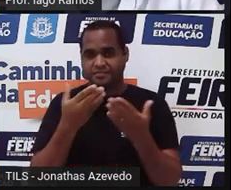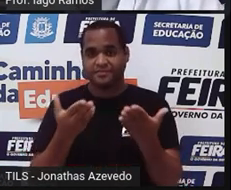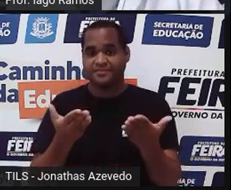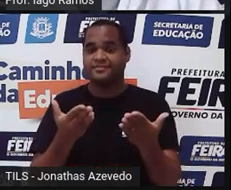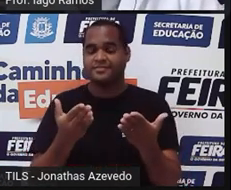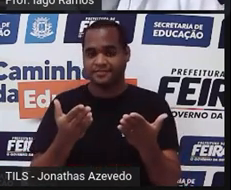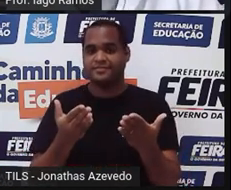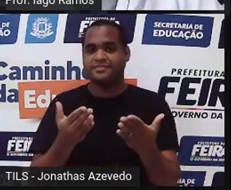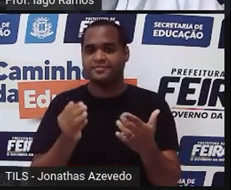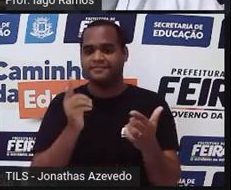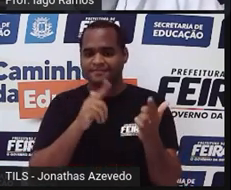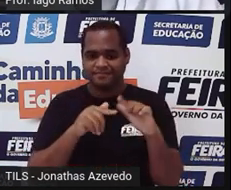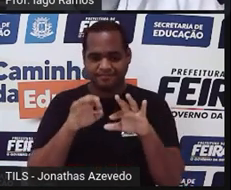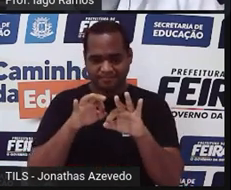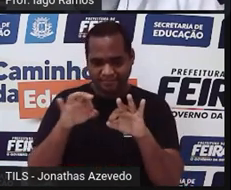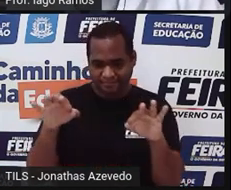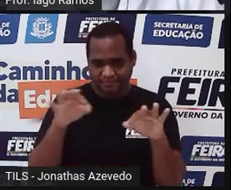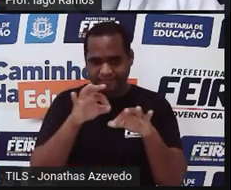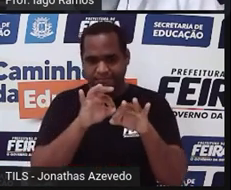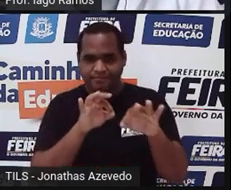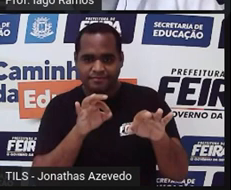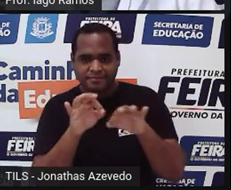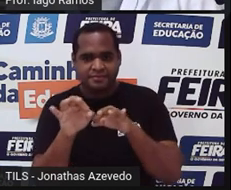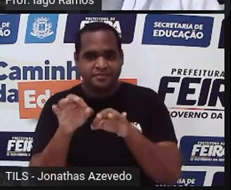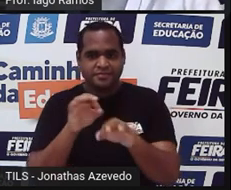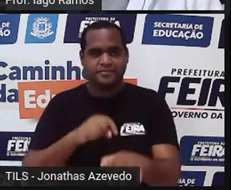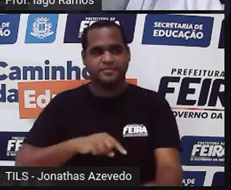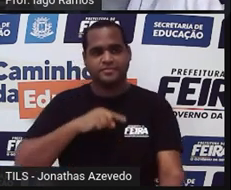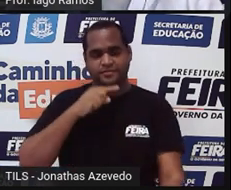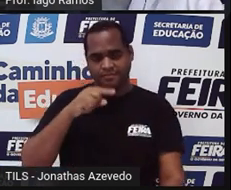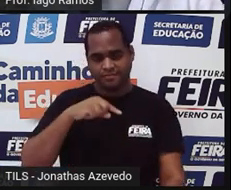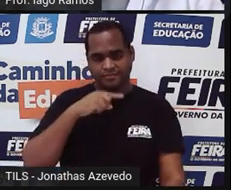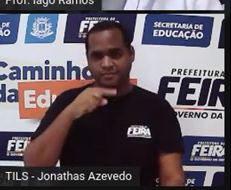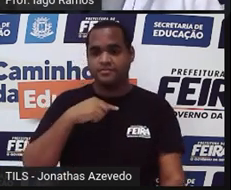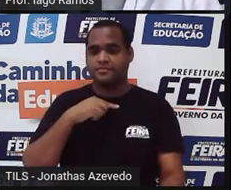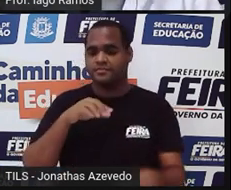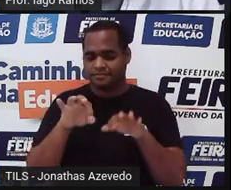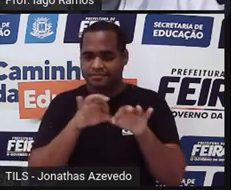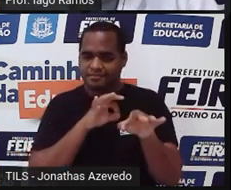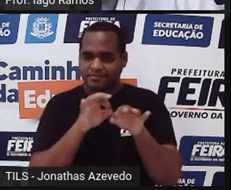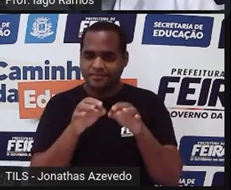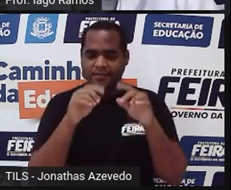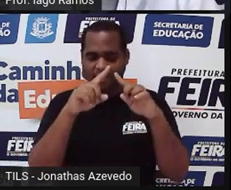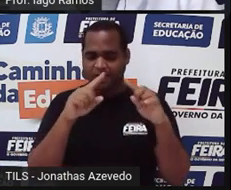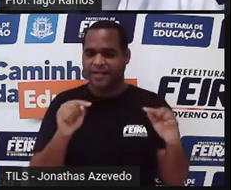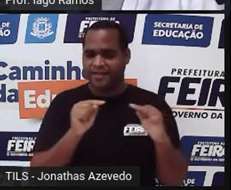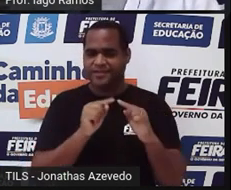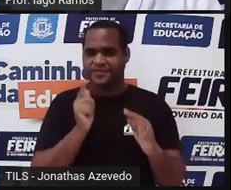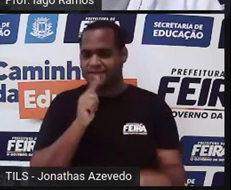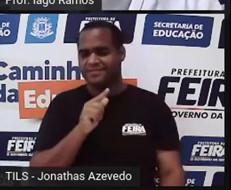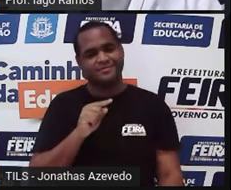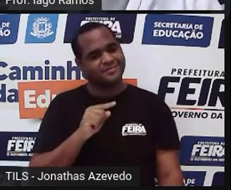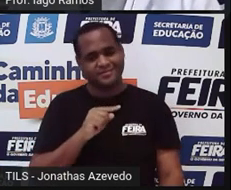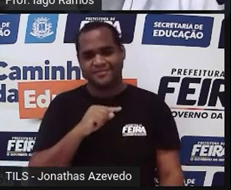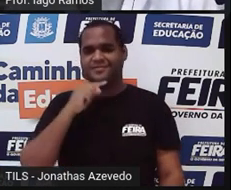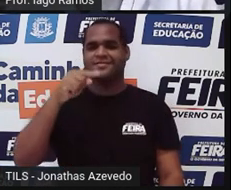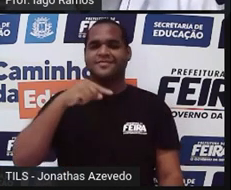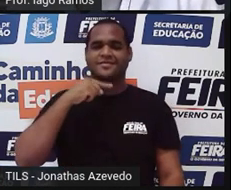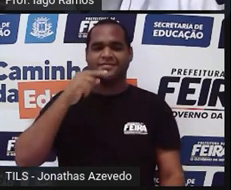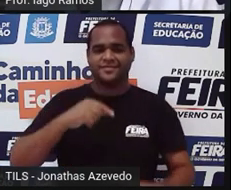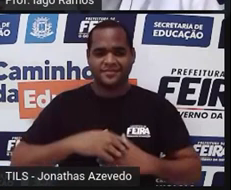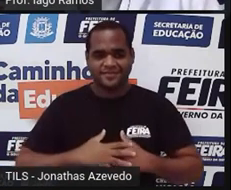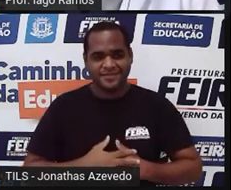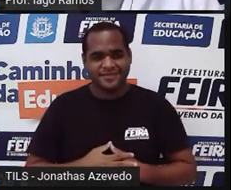Com essas medidas aí, a gente não consegue construir um triângulo. Beleza? Tá bom?